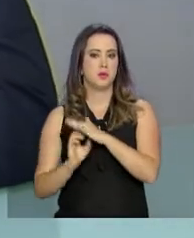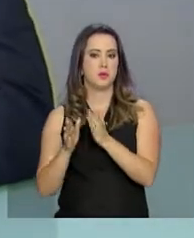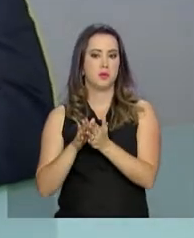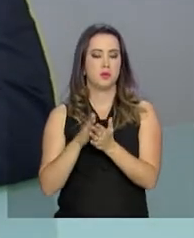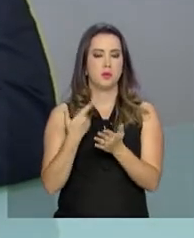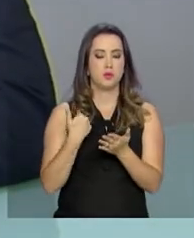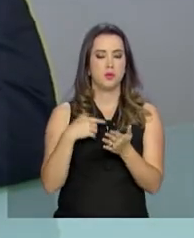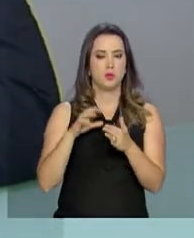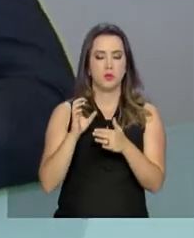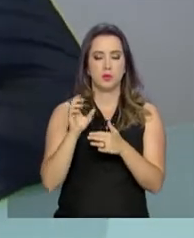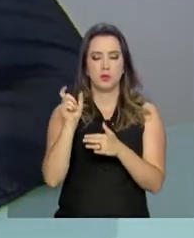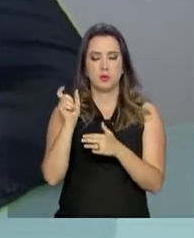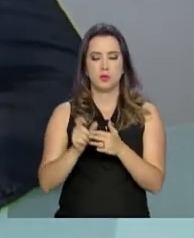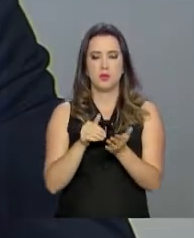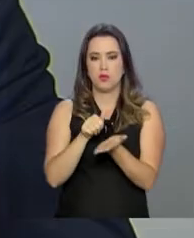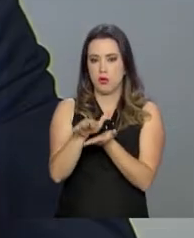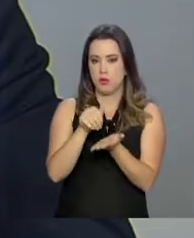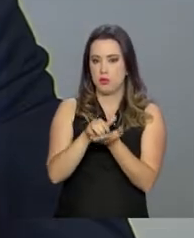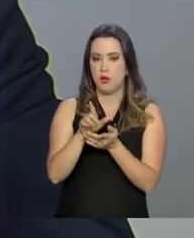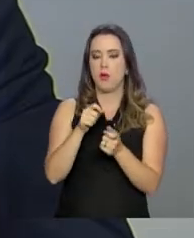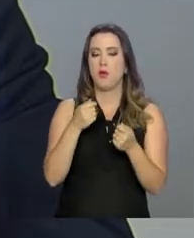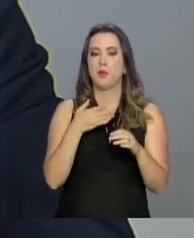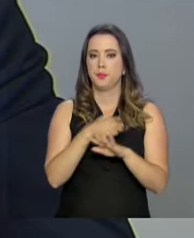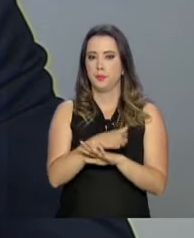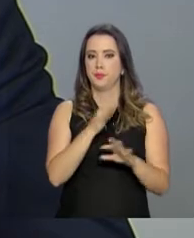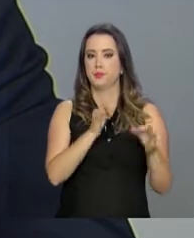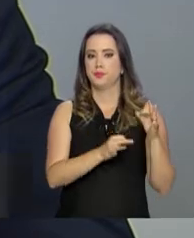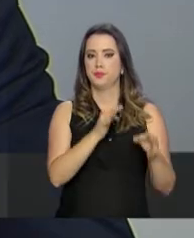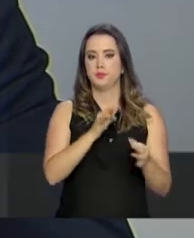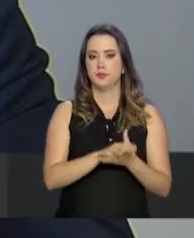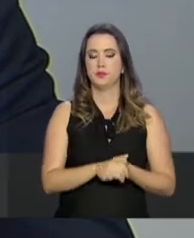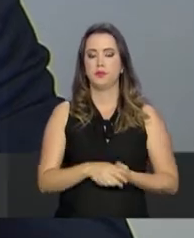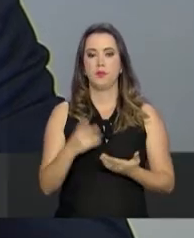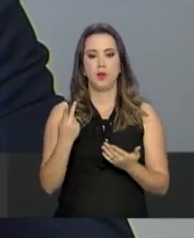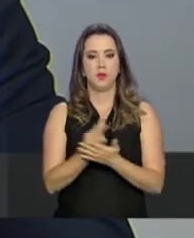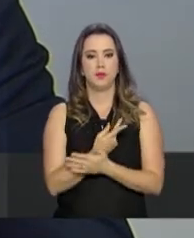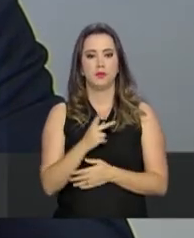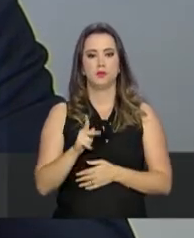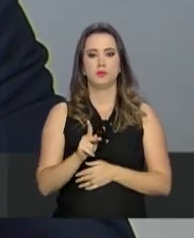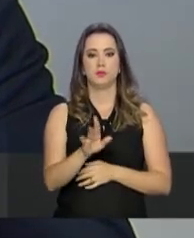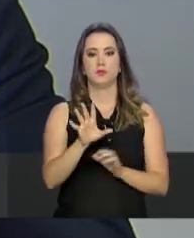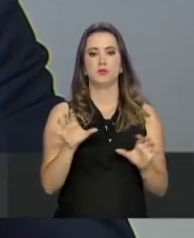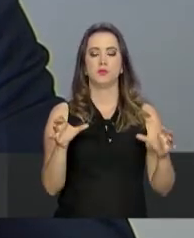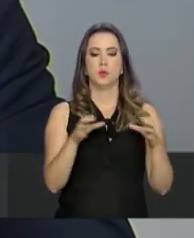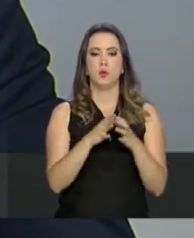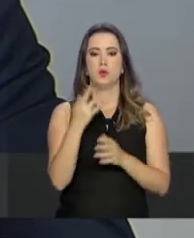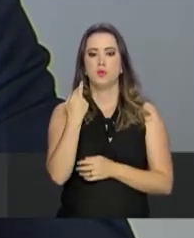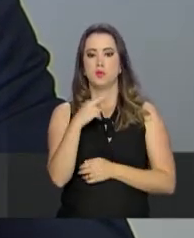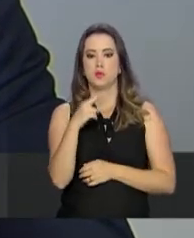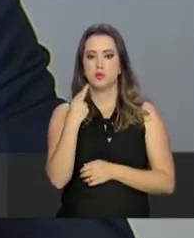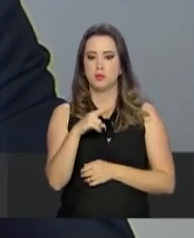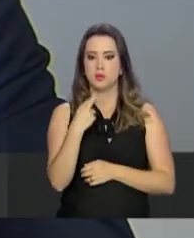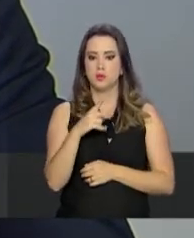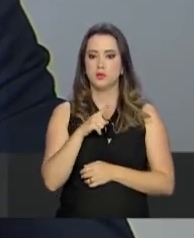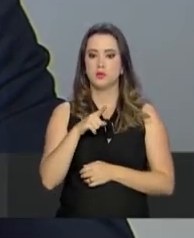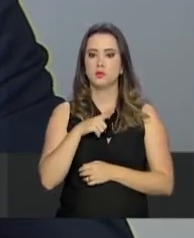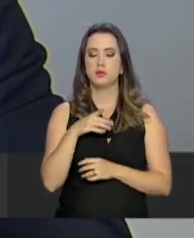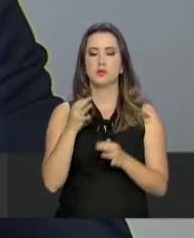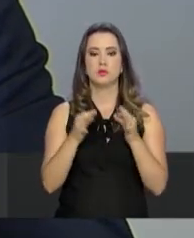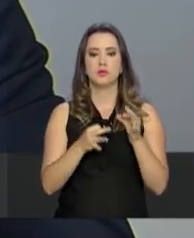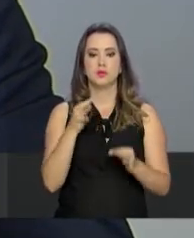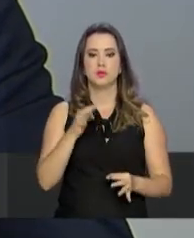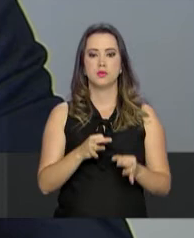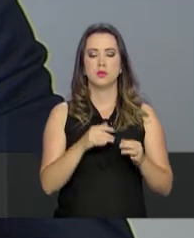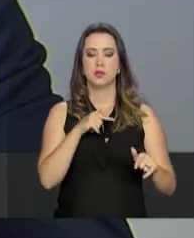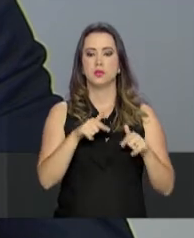o caminho é a justiça. Essa é uma realidade recorrente. A maior parte das reclamações trabalhistas que tem na Justiça do Trabalho